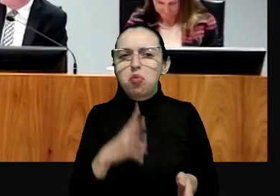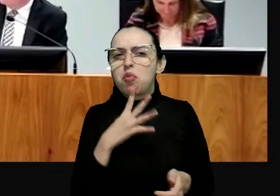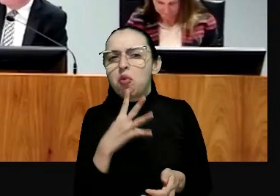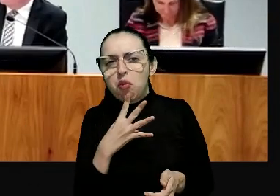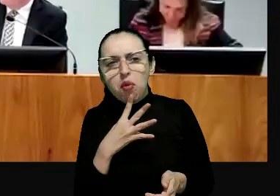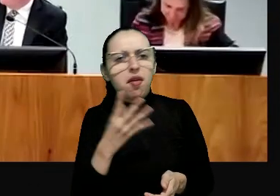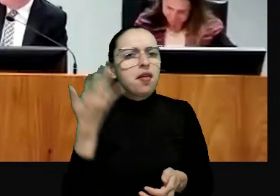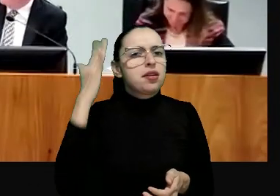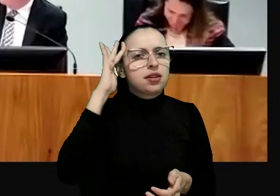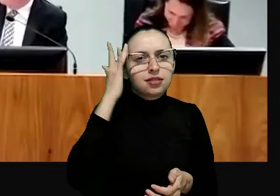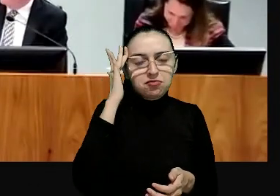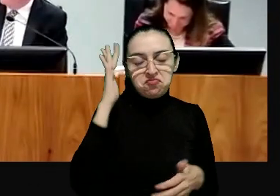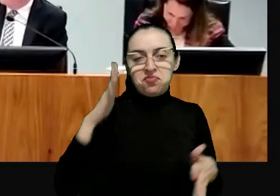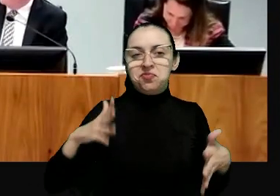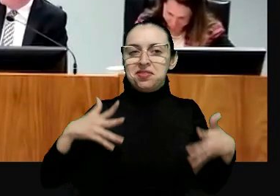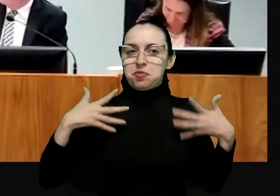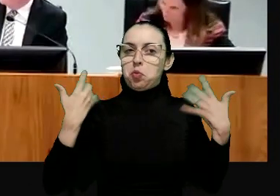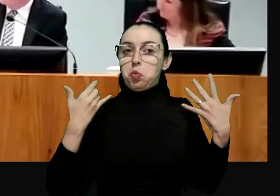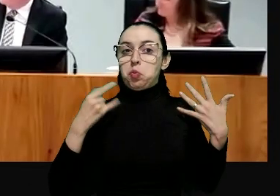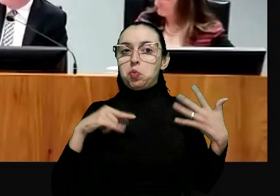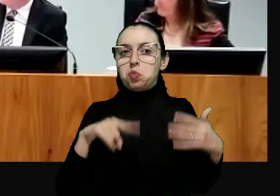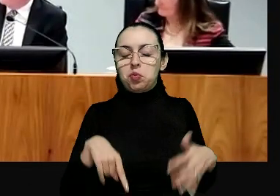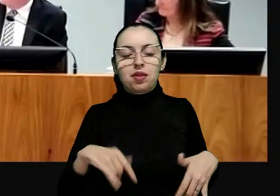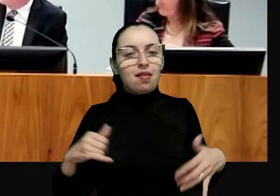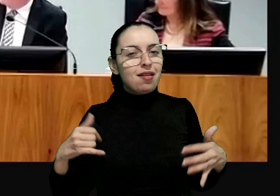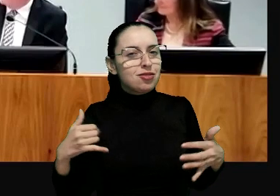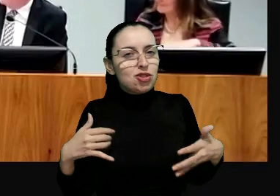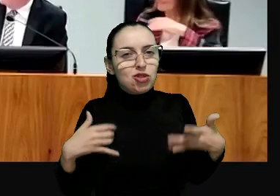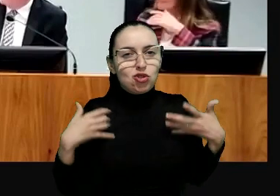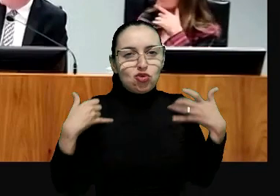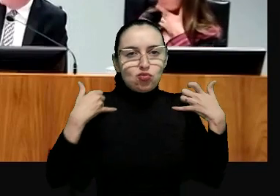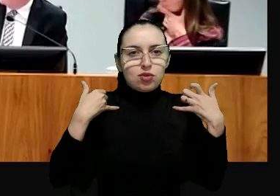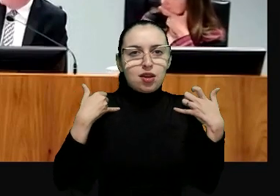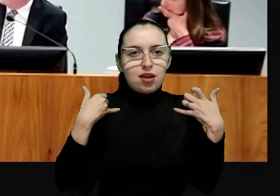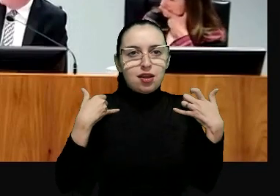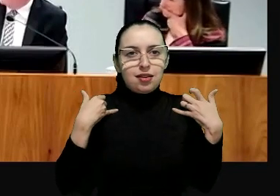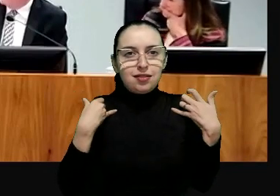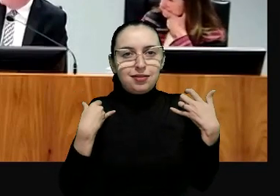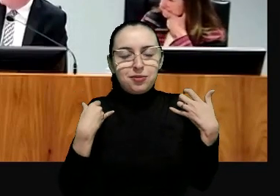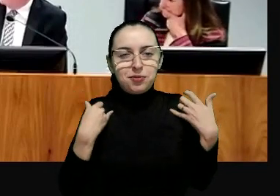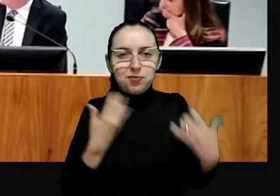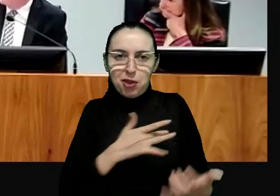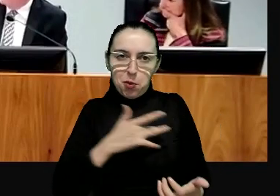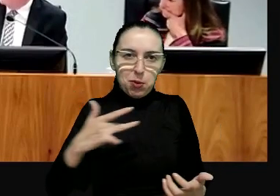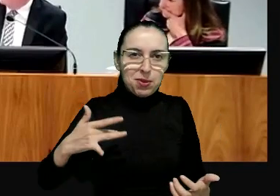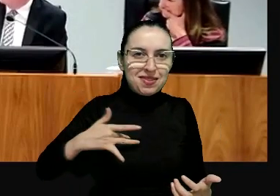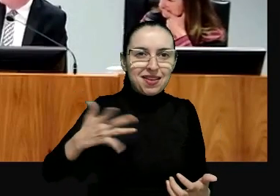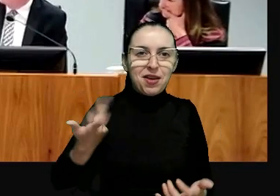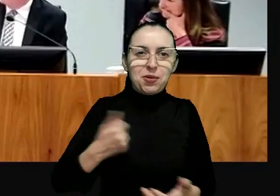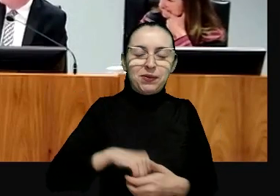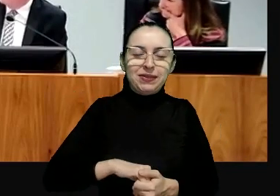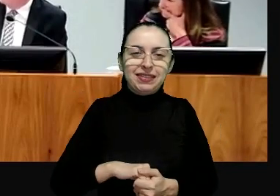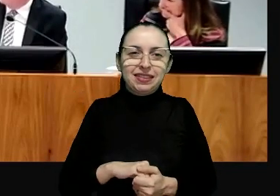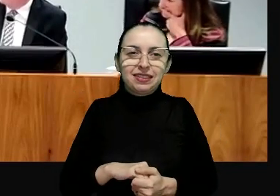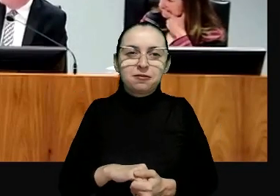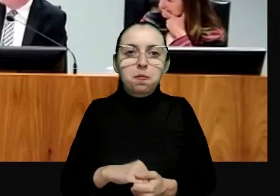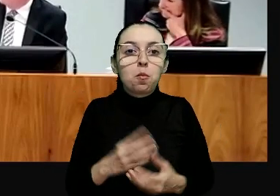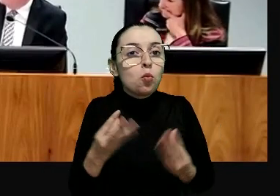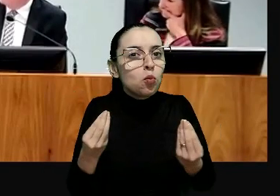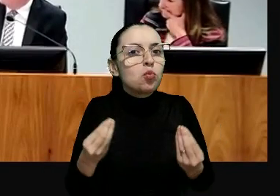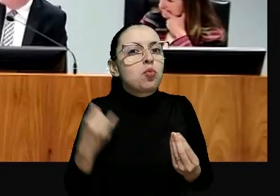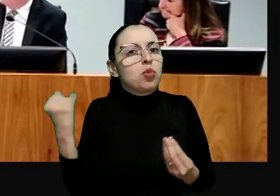sabem porta com uma elegância e uma saluera que é